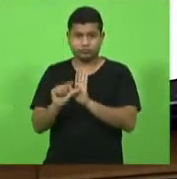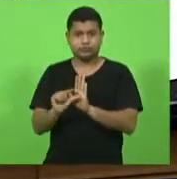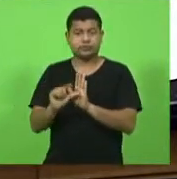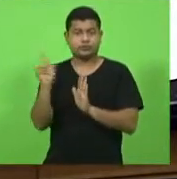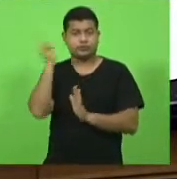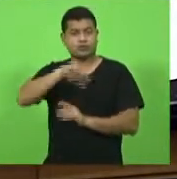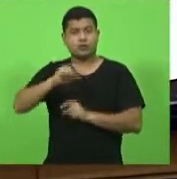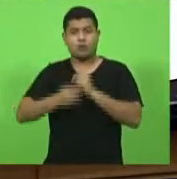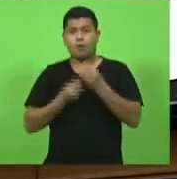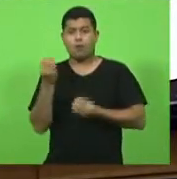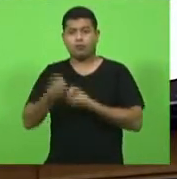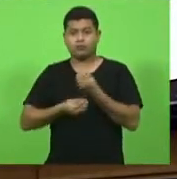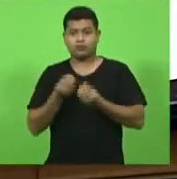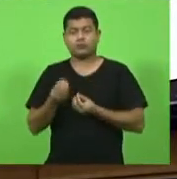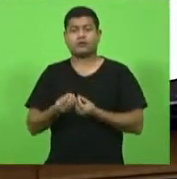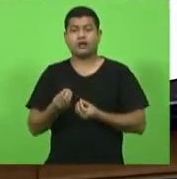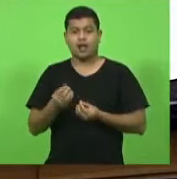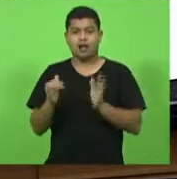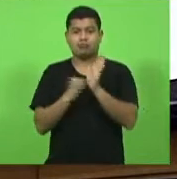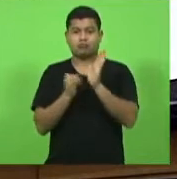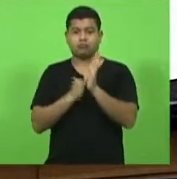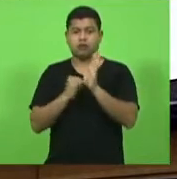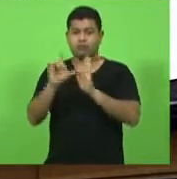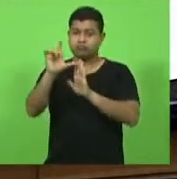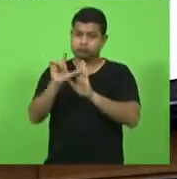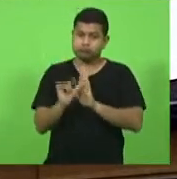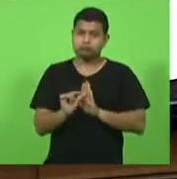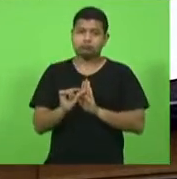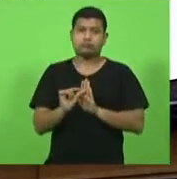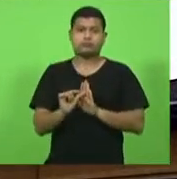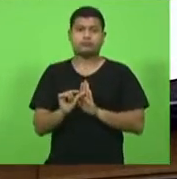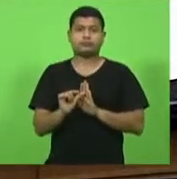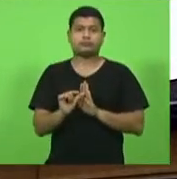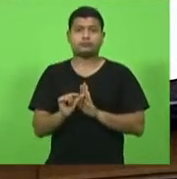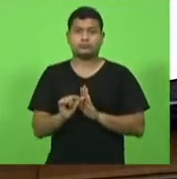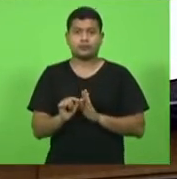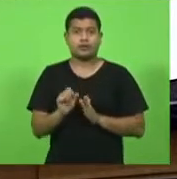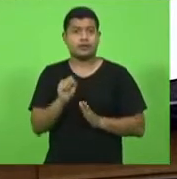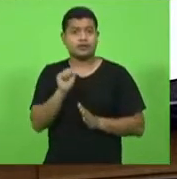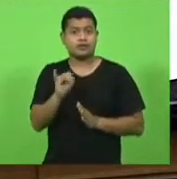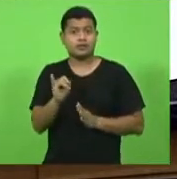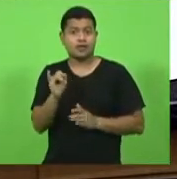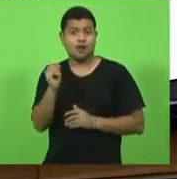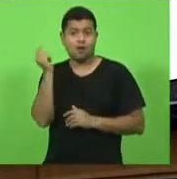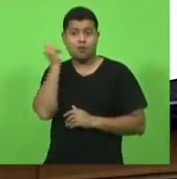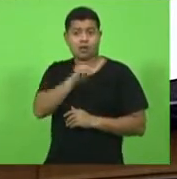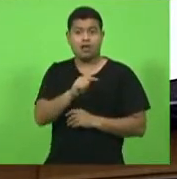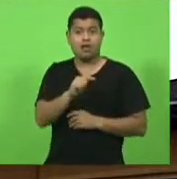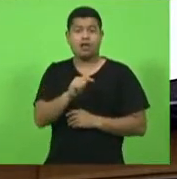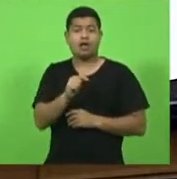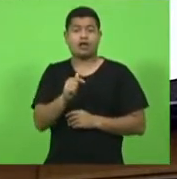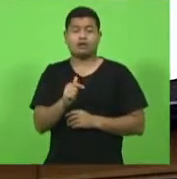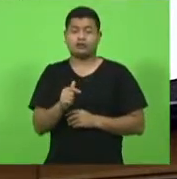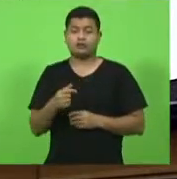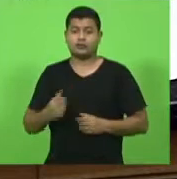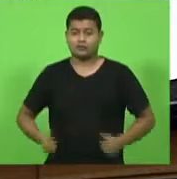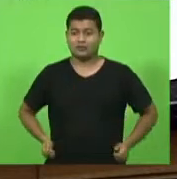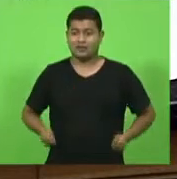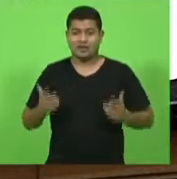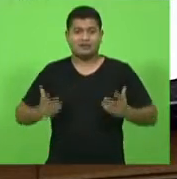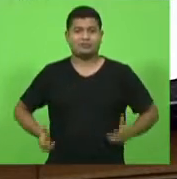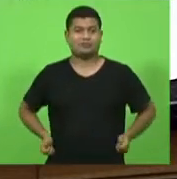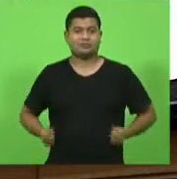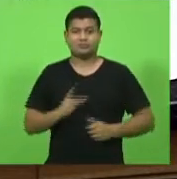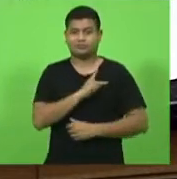se nós reduzirmos reduzirmos o custo da nossa máquina pública temos que reduzir